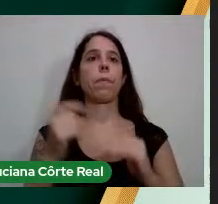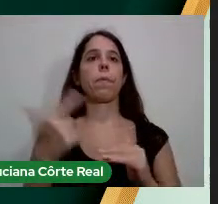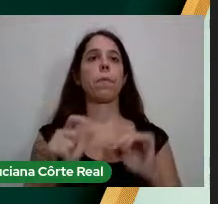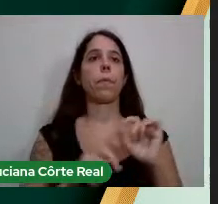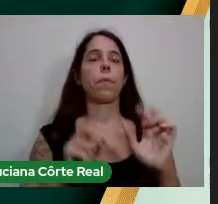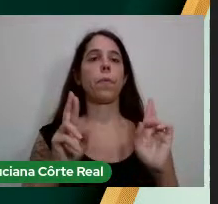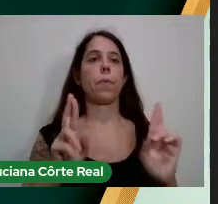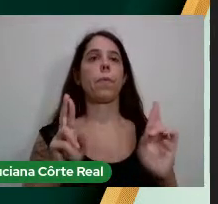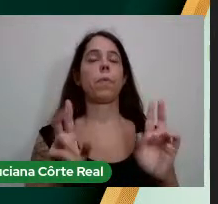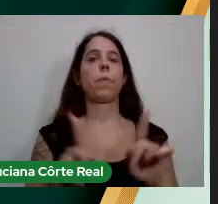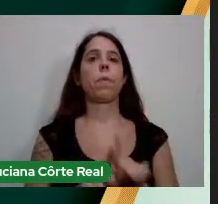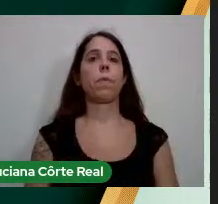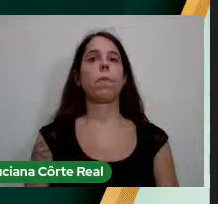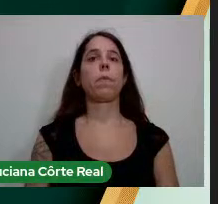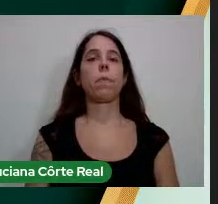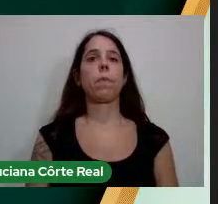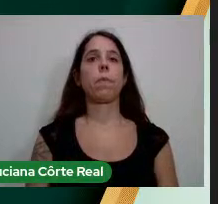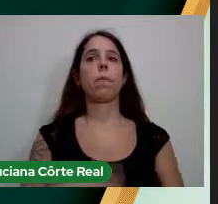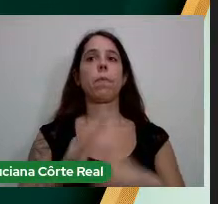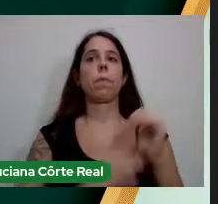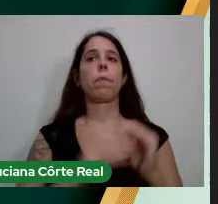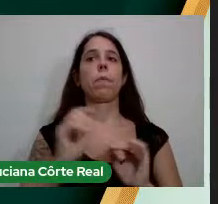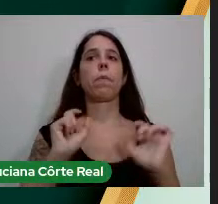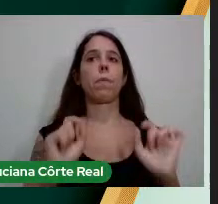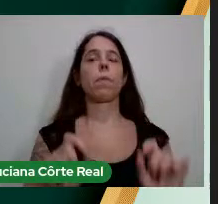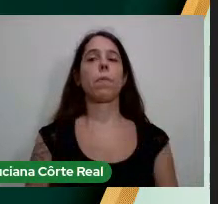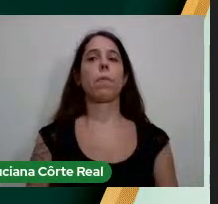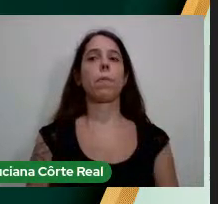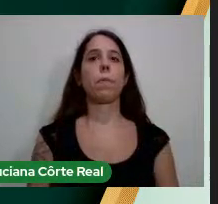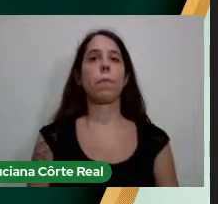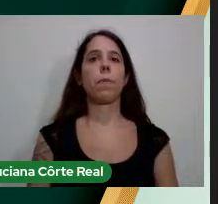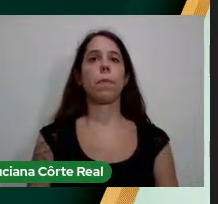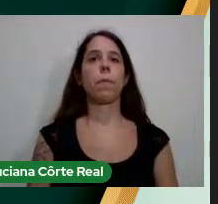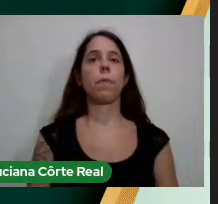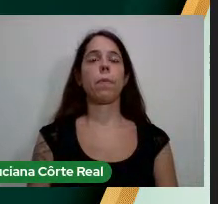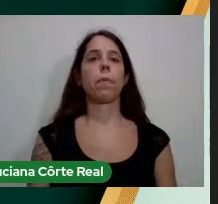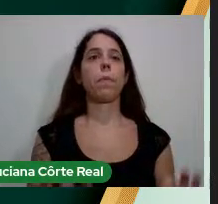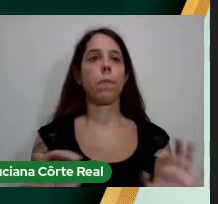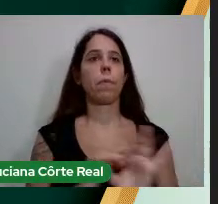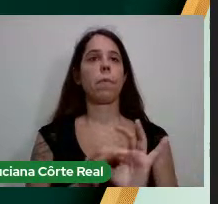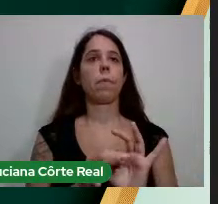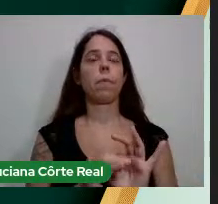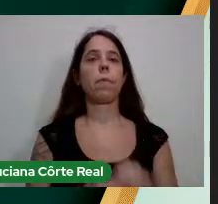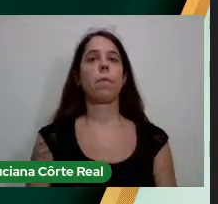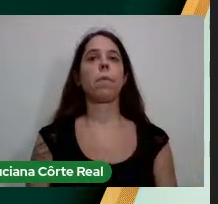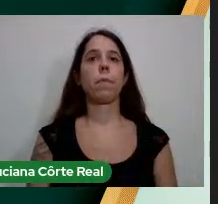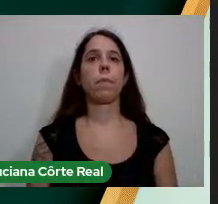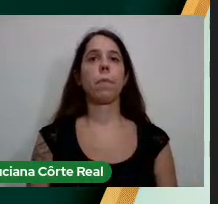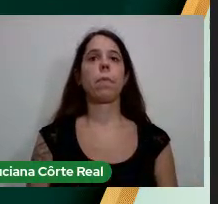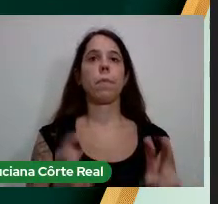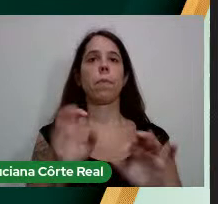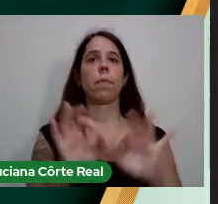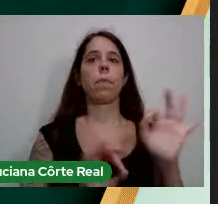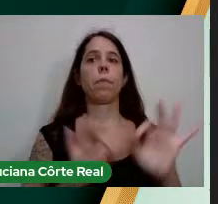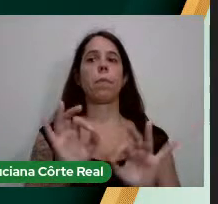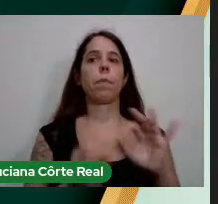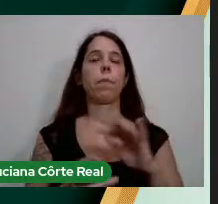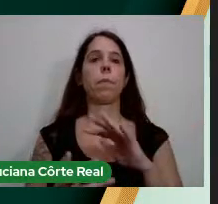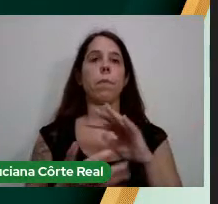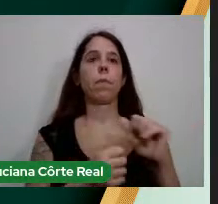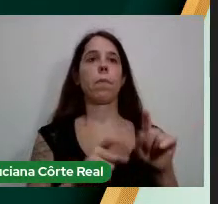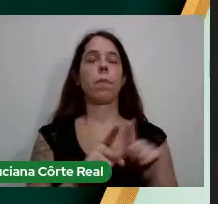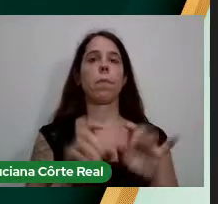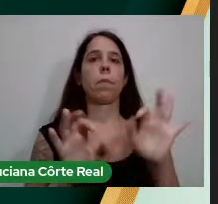Construir A unidade Em torno De um projeto De mundo De um